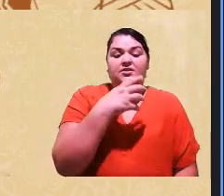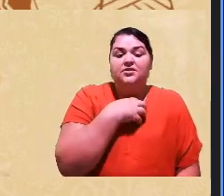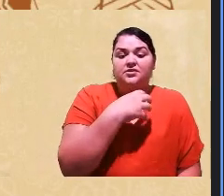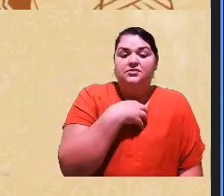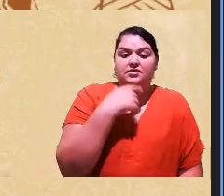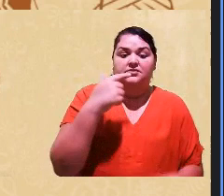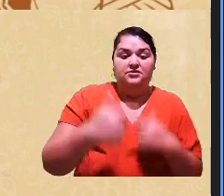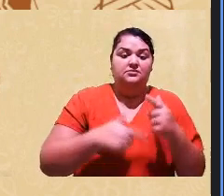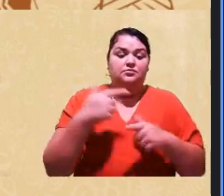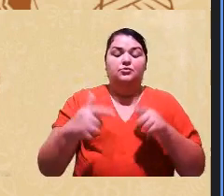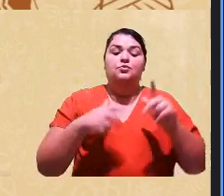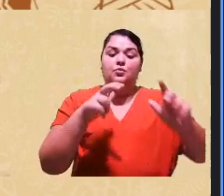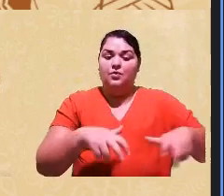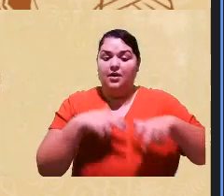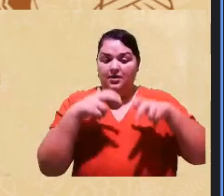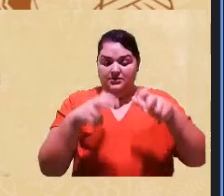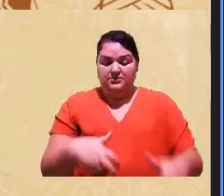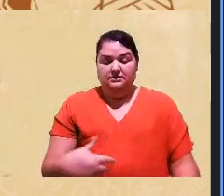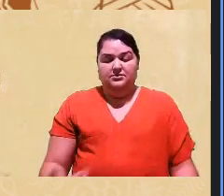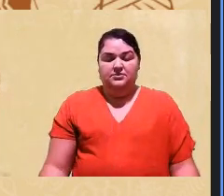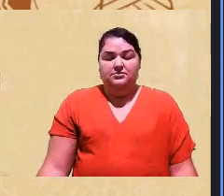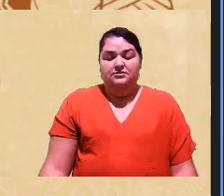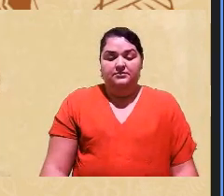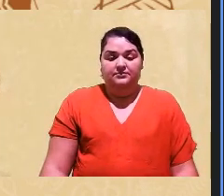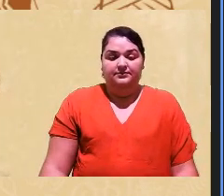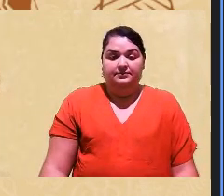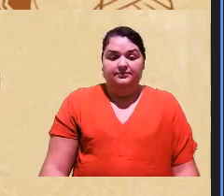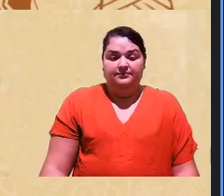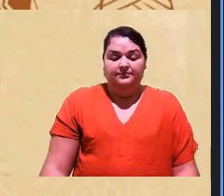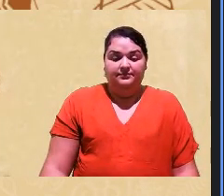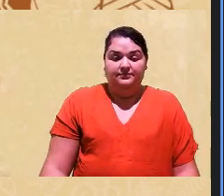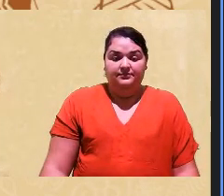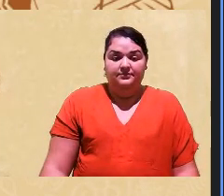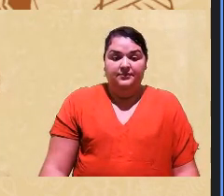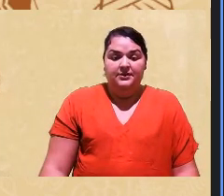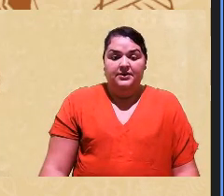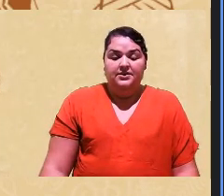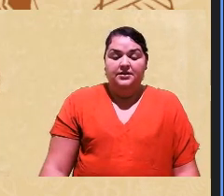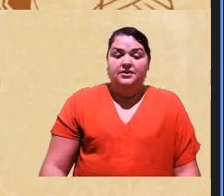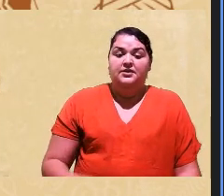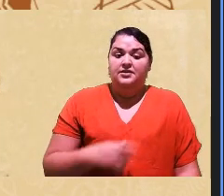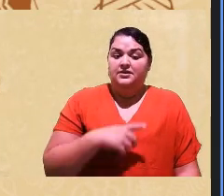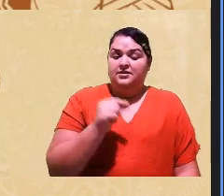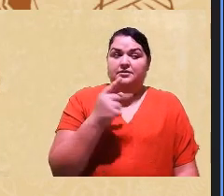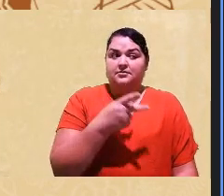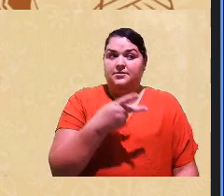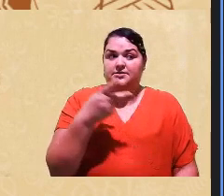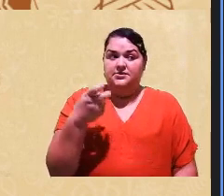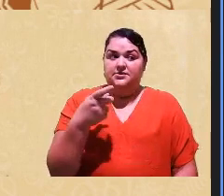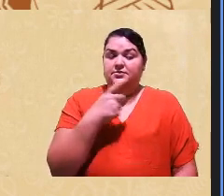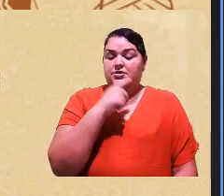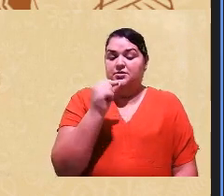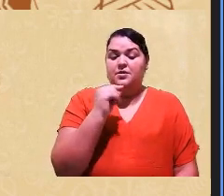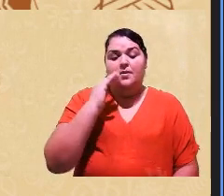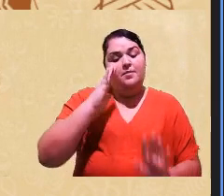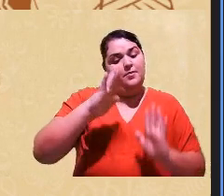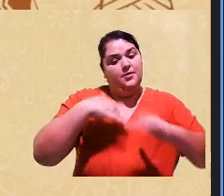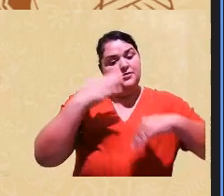rurais trabalhadoras rurais que acabam a gente percebe que tem um processo assim